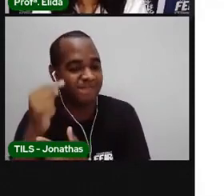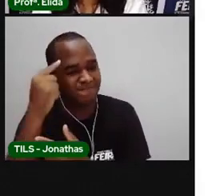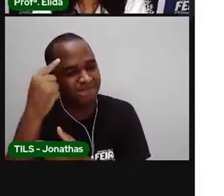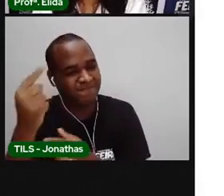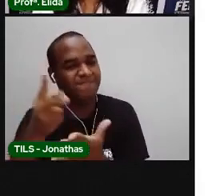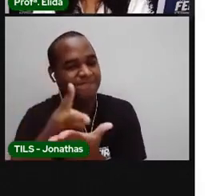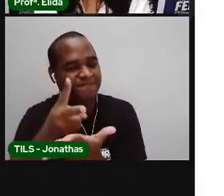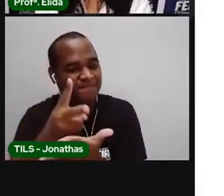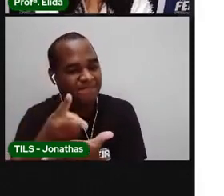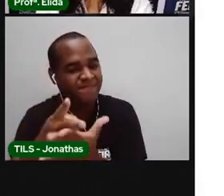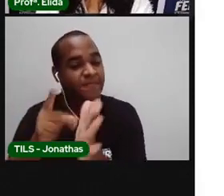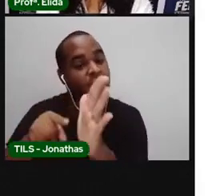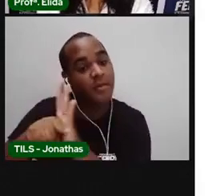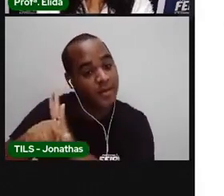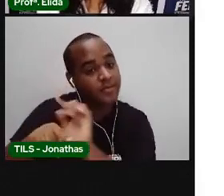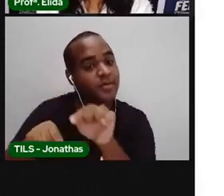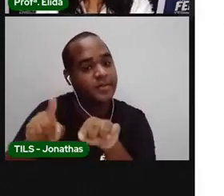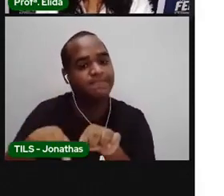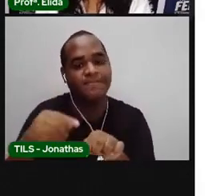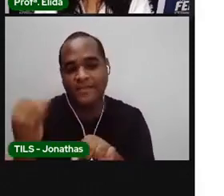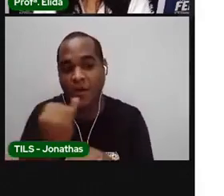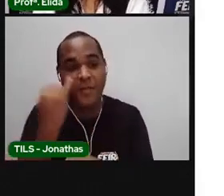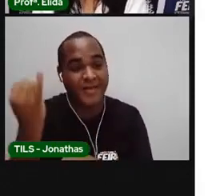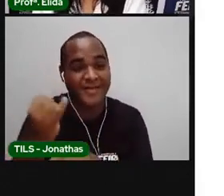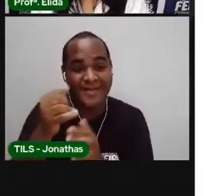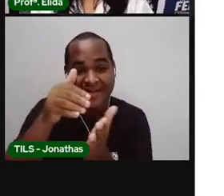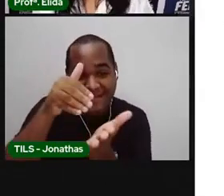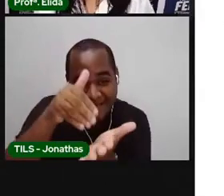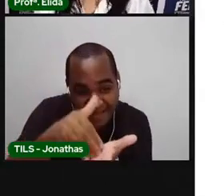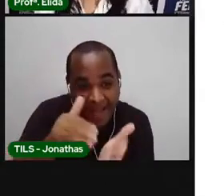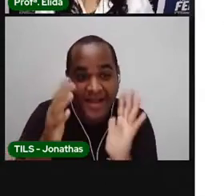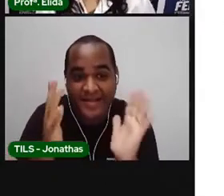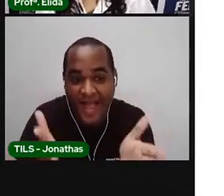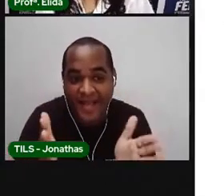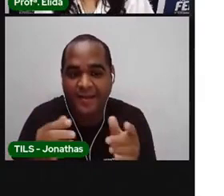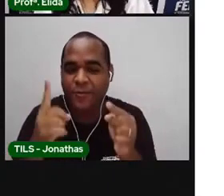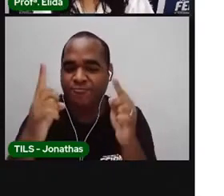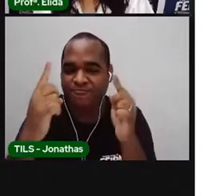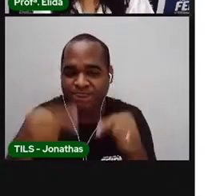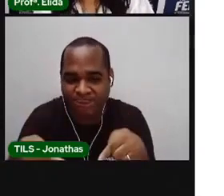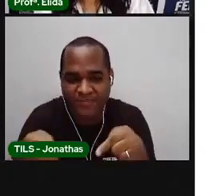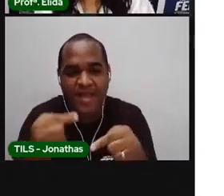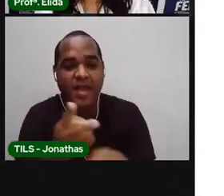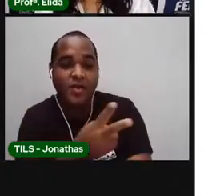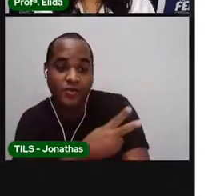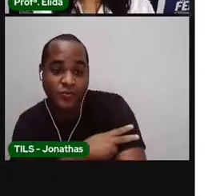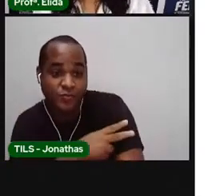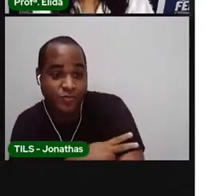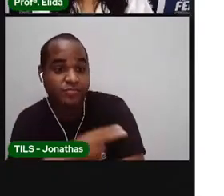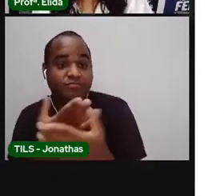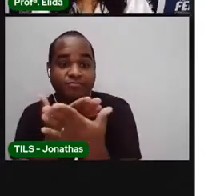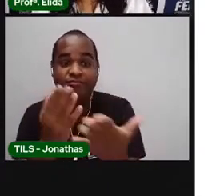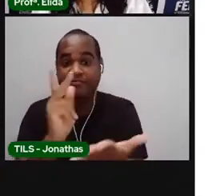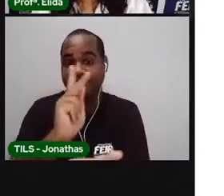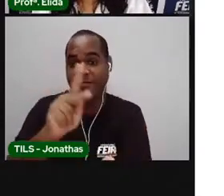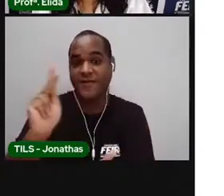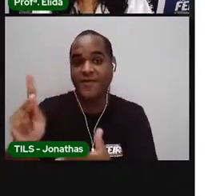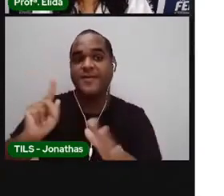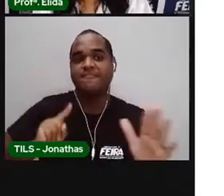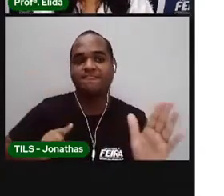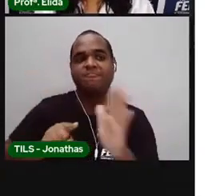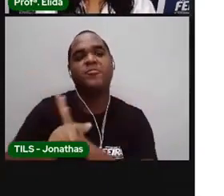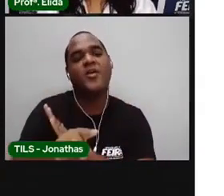pergunta. E naquela última aula, eu lancei um desafio para o segundo ano. A Pro fez uma